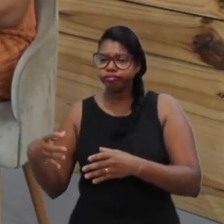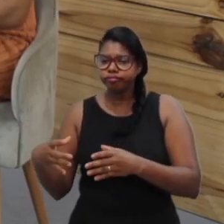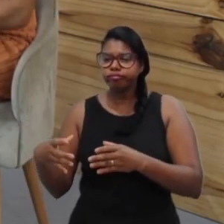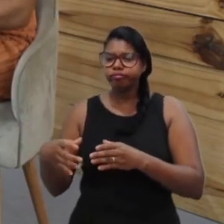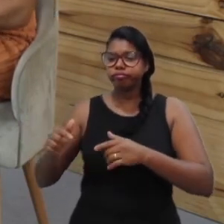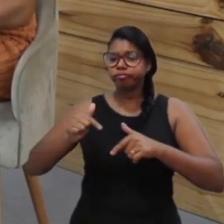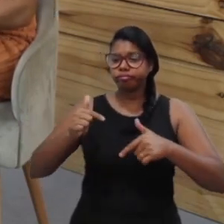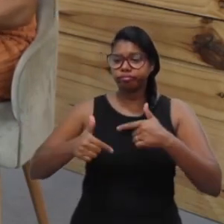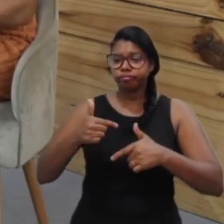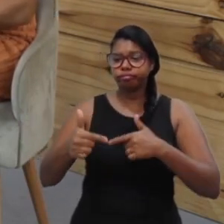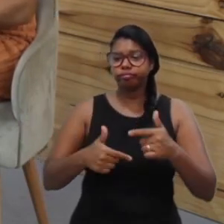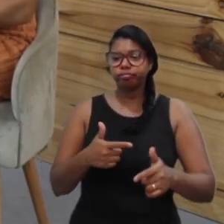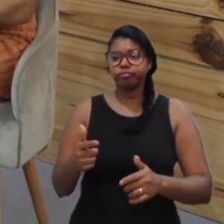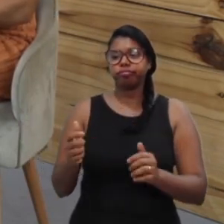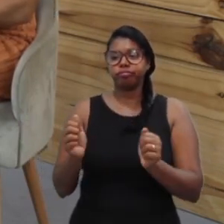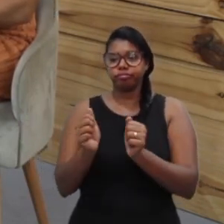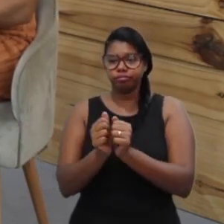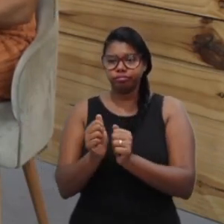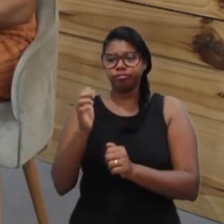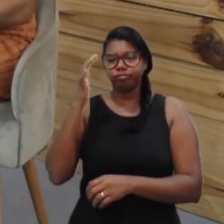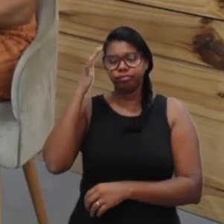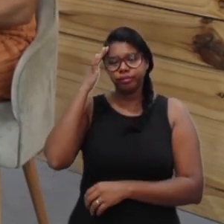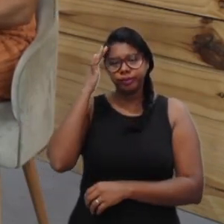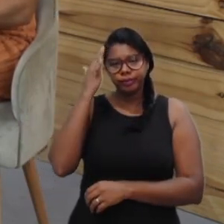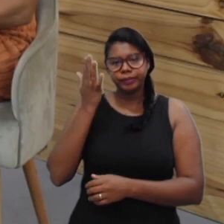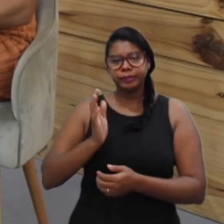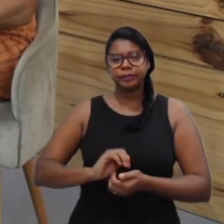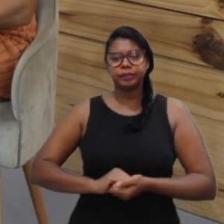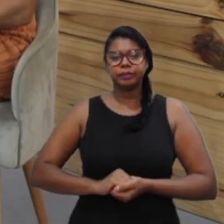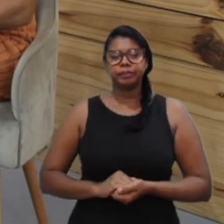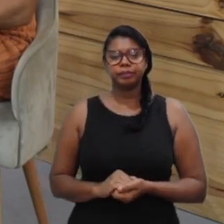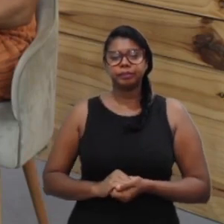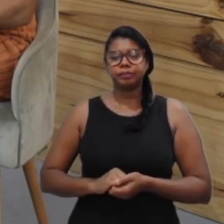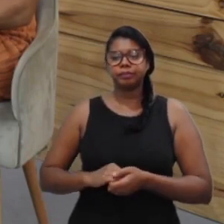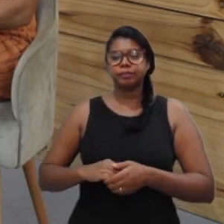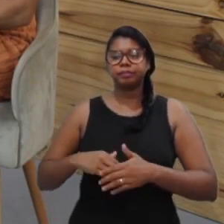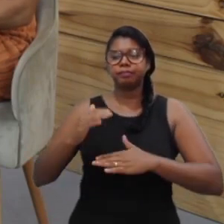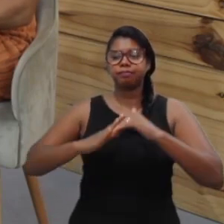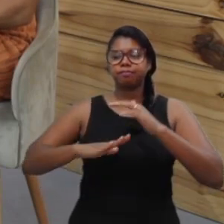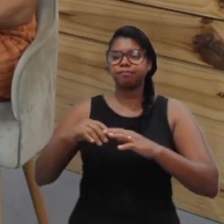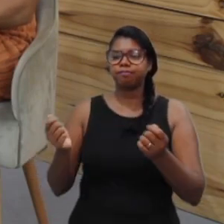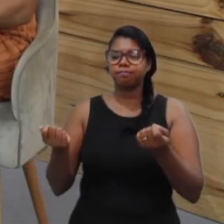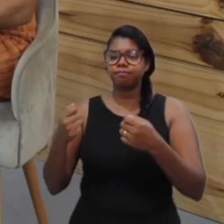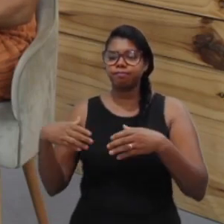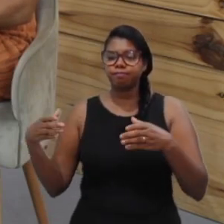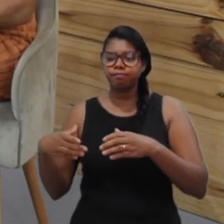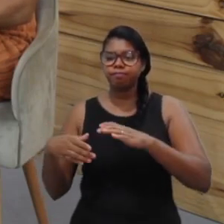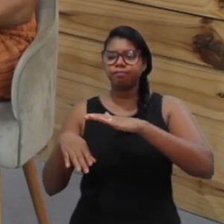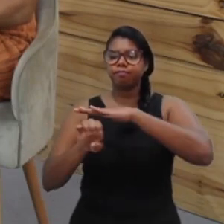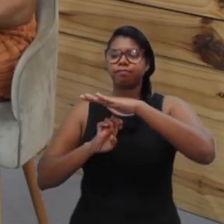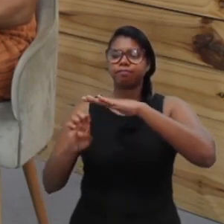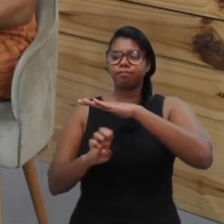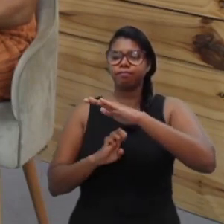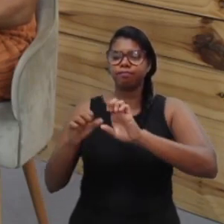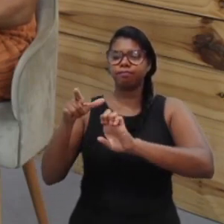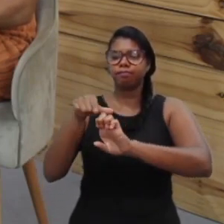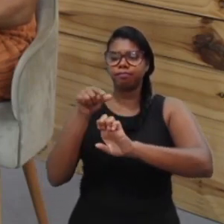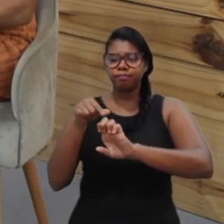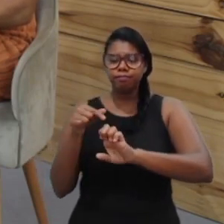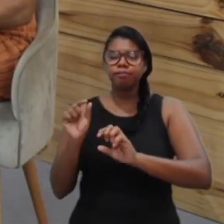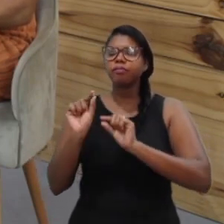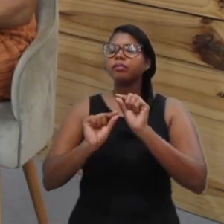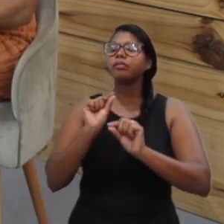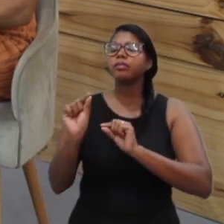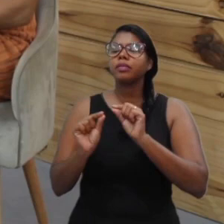para até na capacidade máxima da empresa. Então, o que